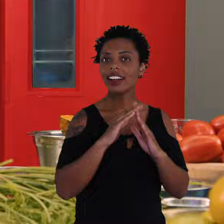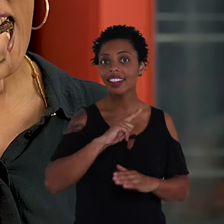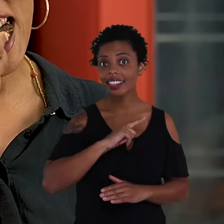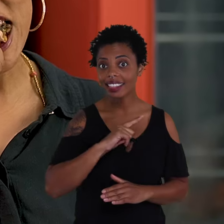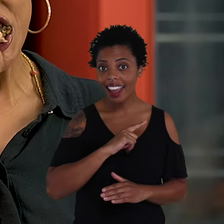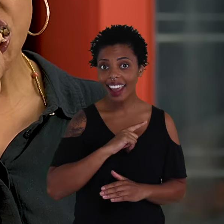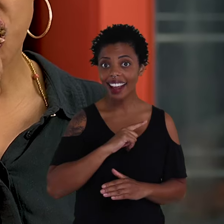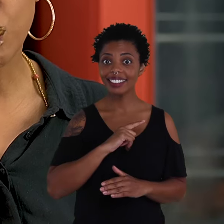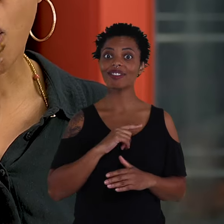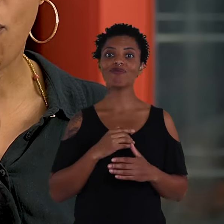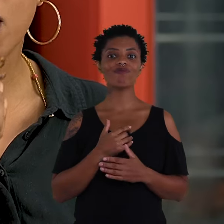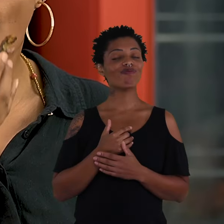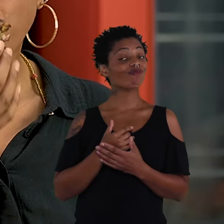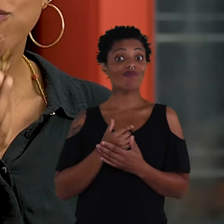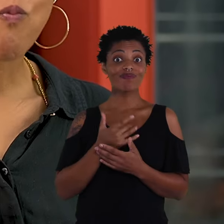casa.